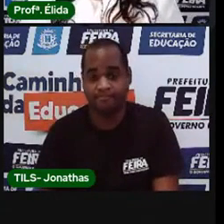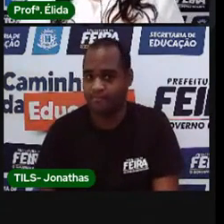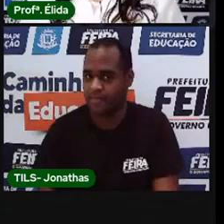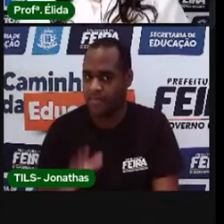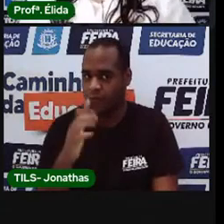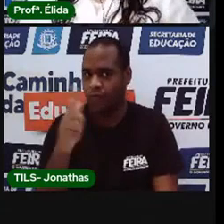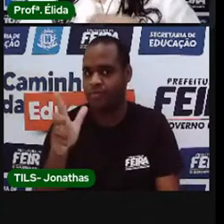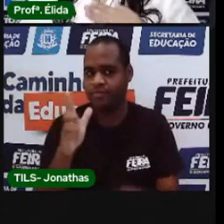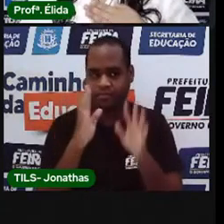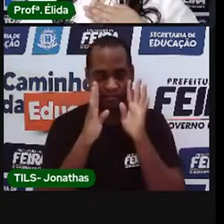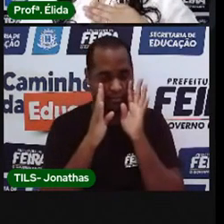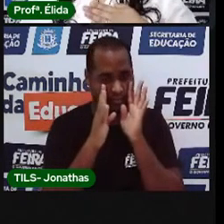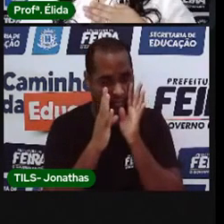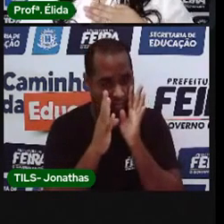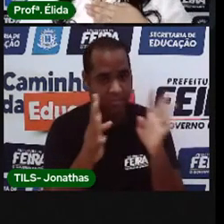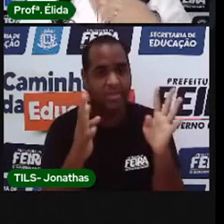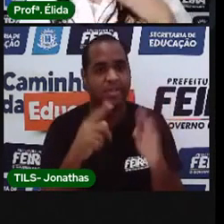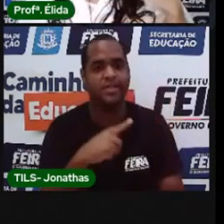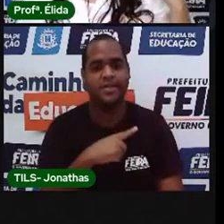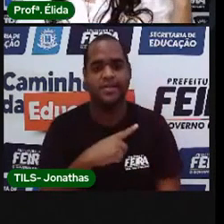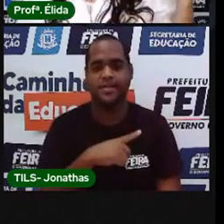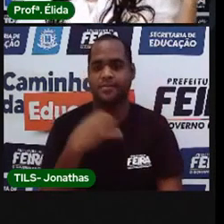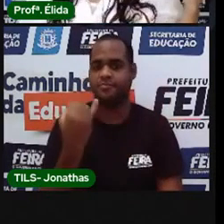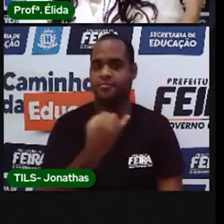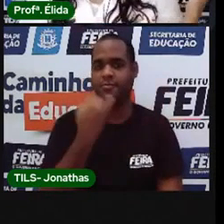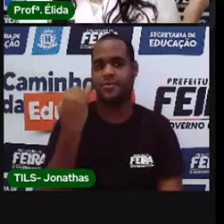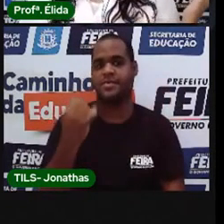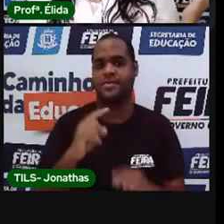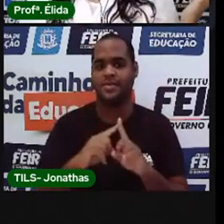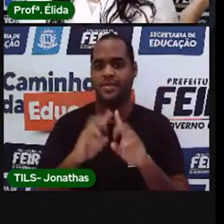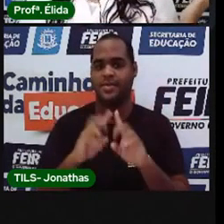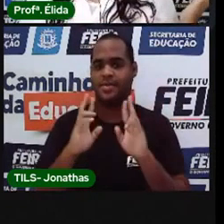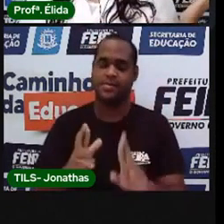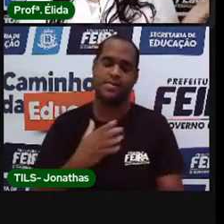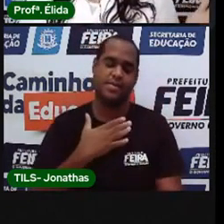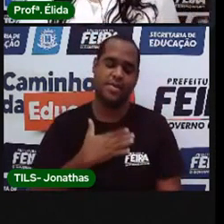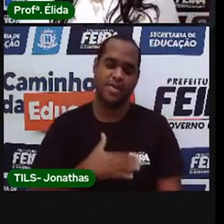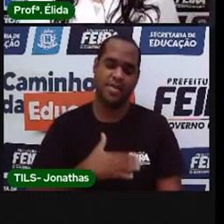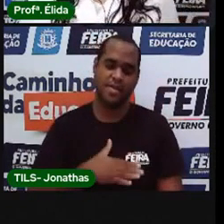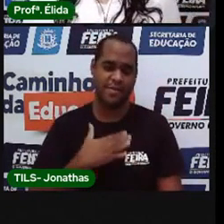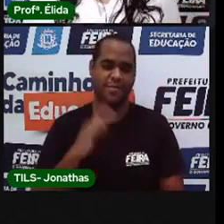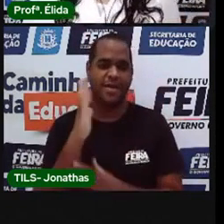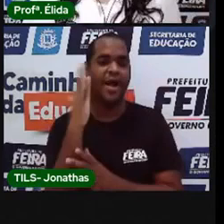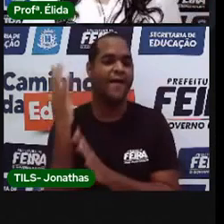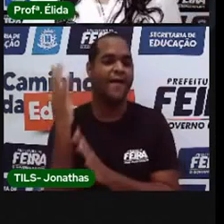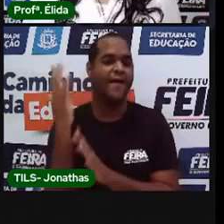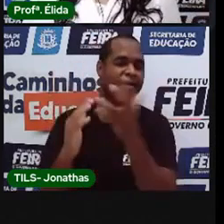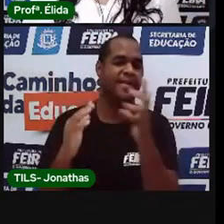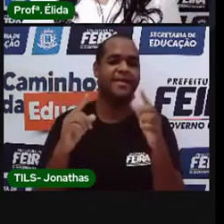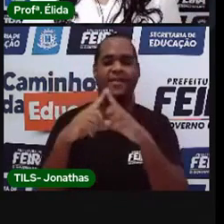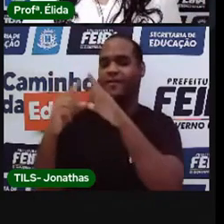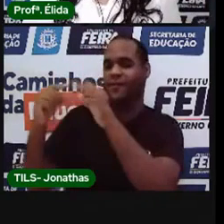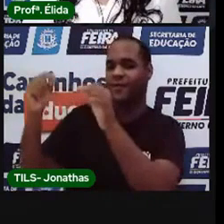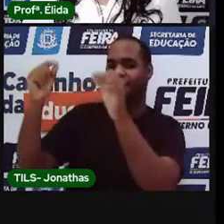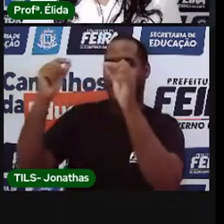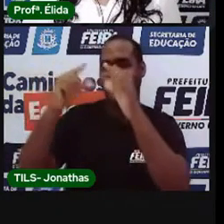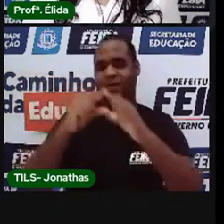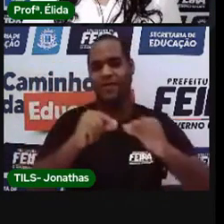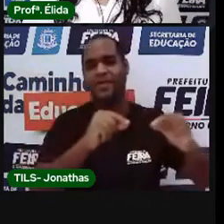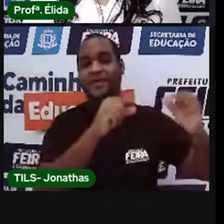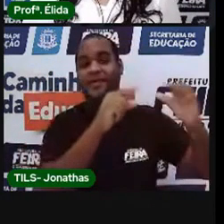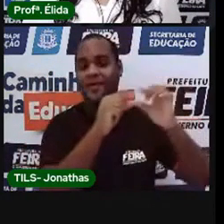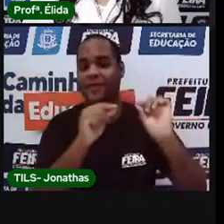presta atenção. Qual a emoção? É tranquila como as árvores e leve como folha ao vento?